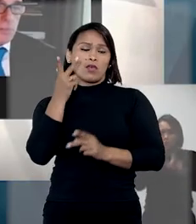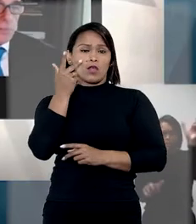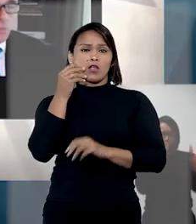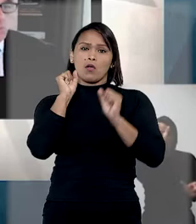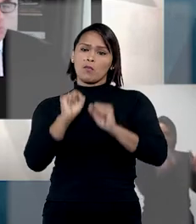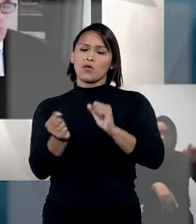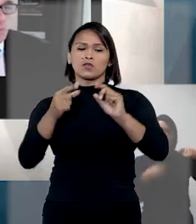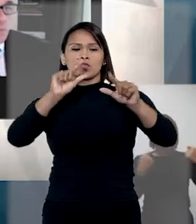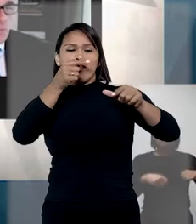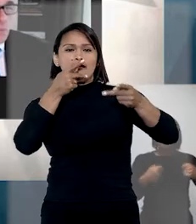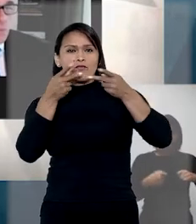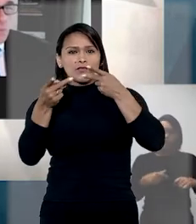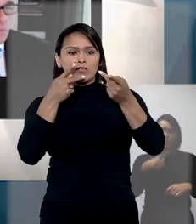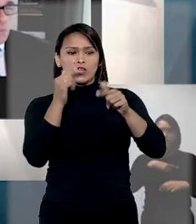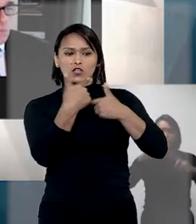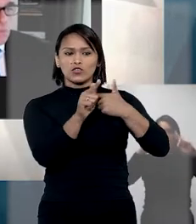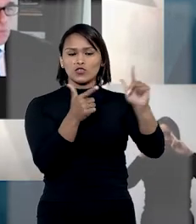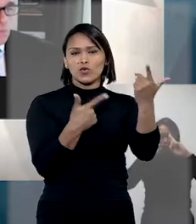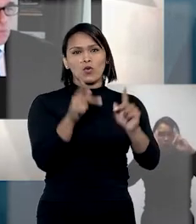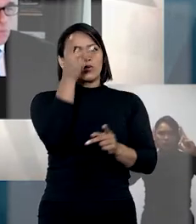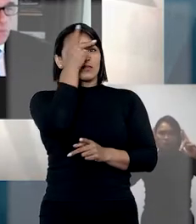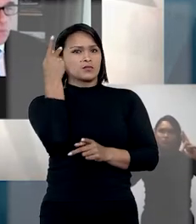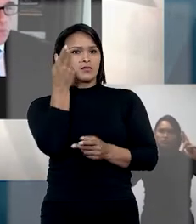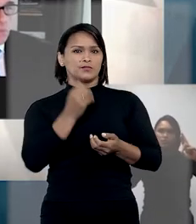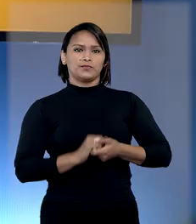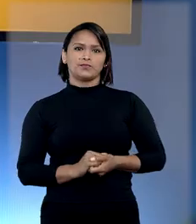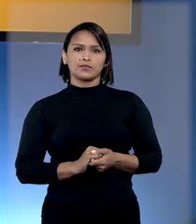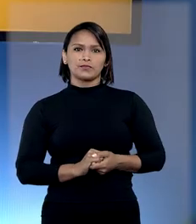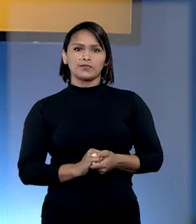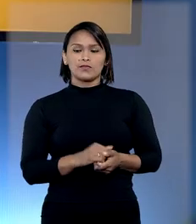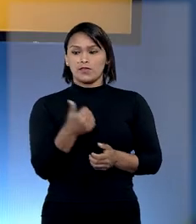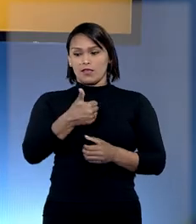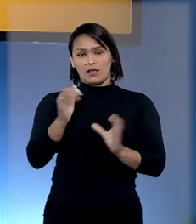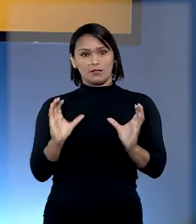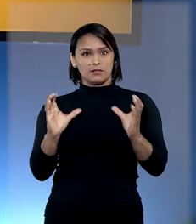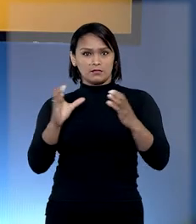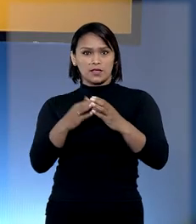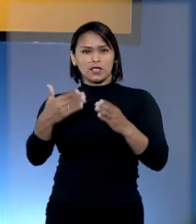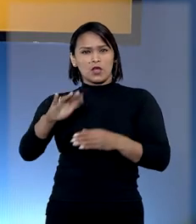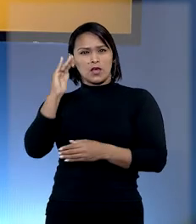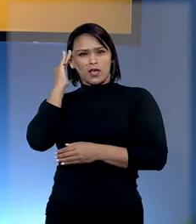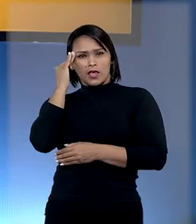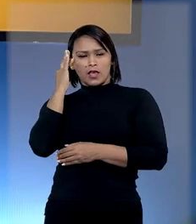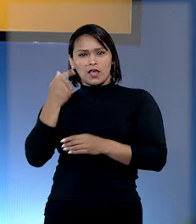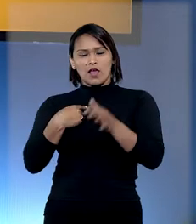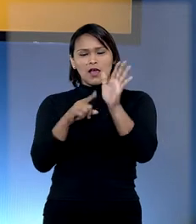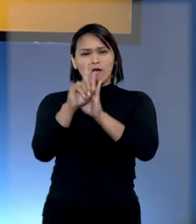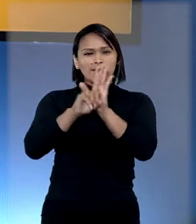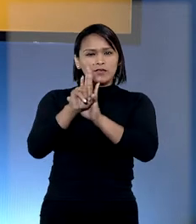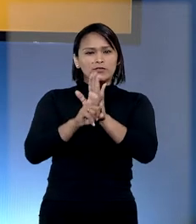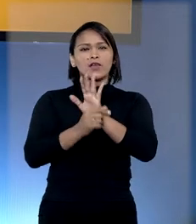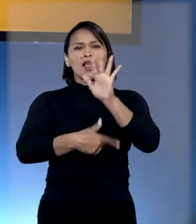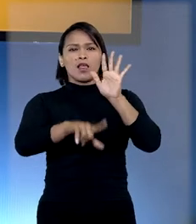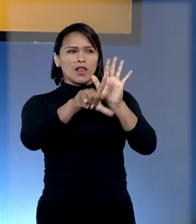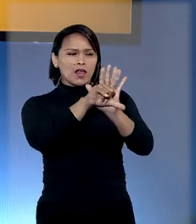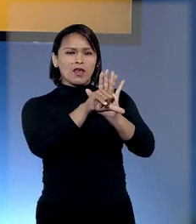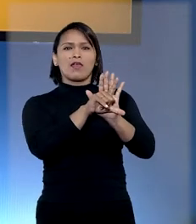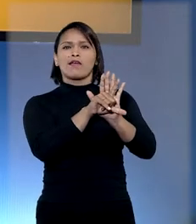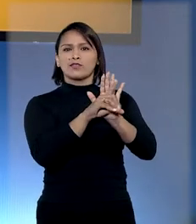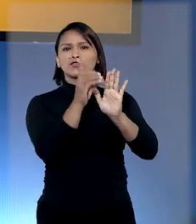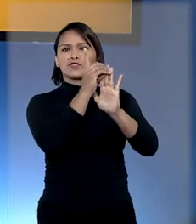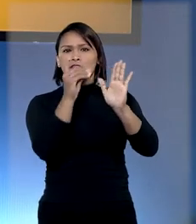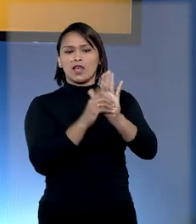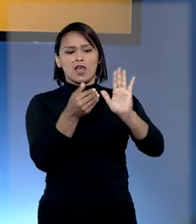naturalmente pode ser alvo de críticas de outros indivíduos. E a primeira turma entendeu que a análise da legalidade de